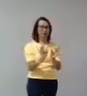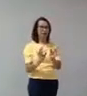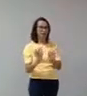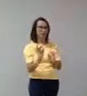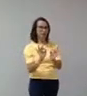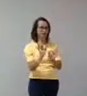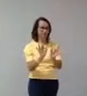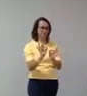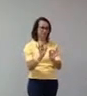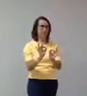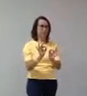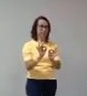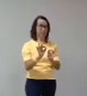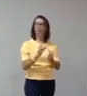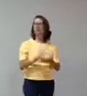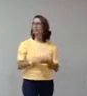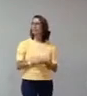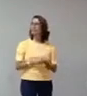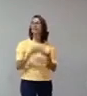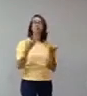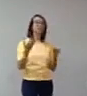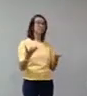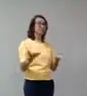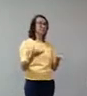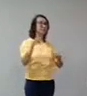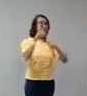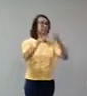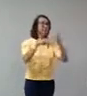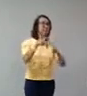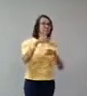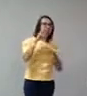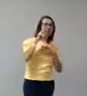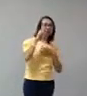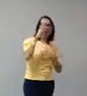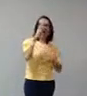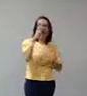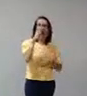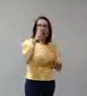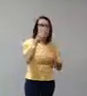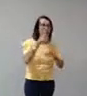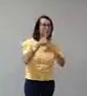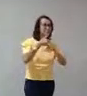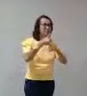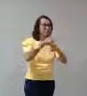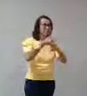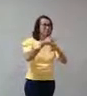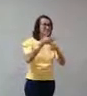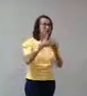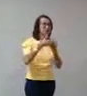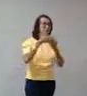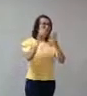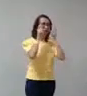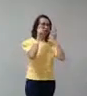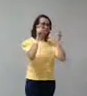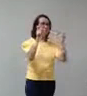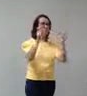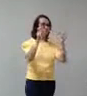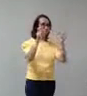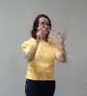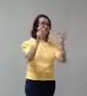E isso, as pessoas que vão ver a exposição já começam a ter interesse, mas de